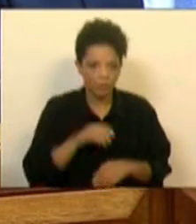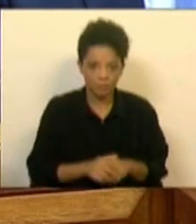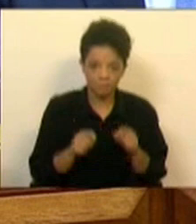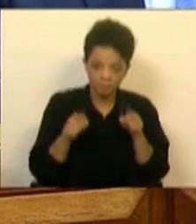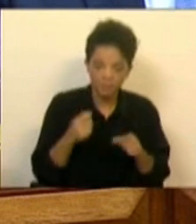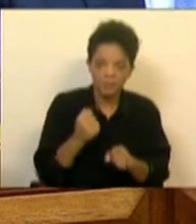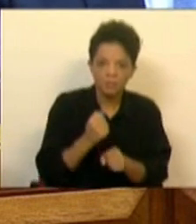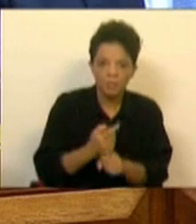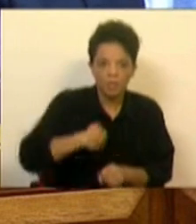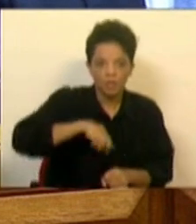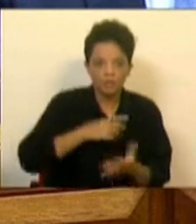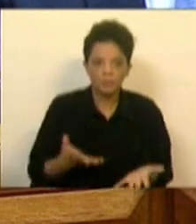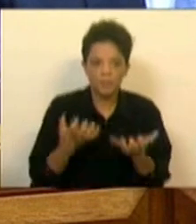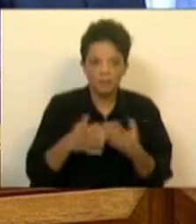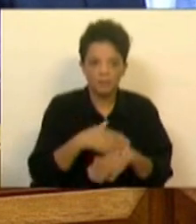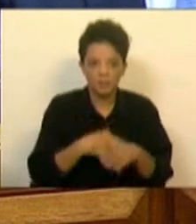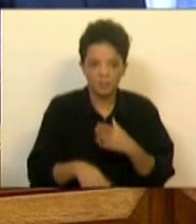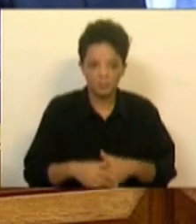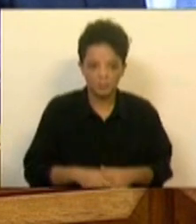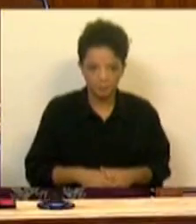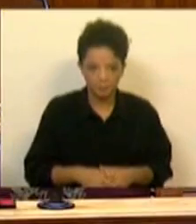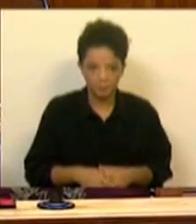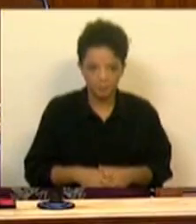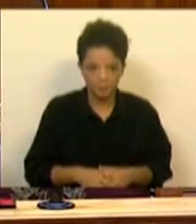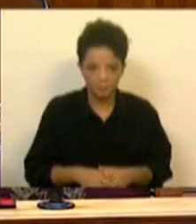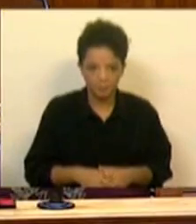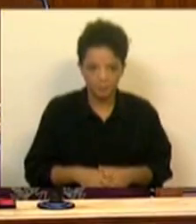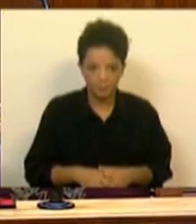Esse é um trabalho que queremos fazer, precisamente.